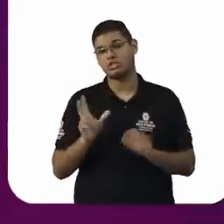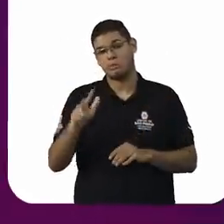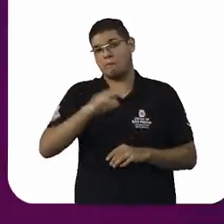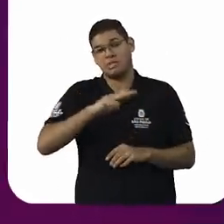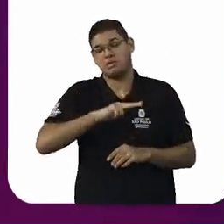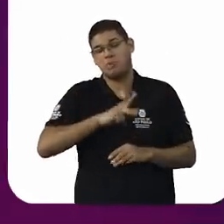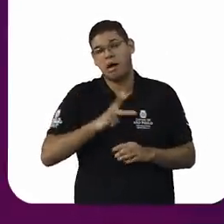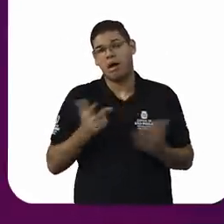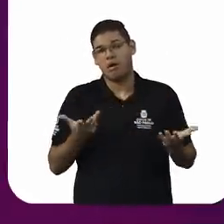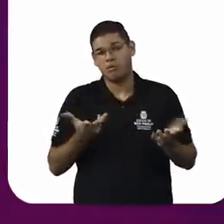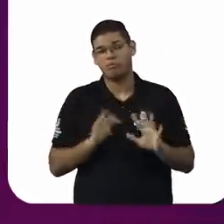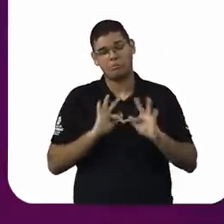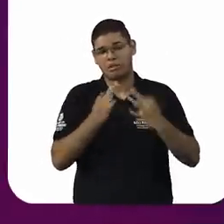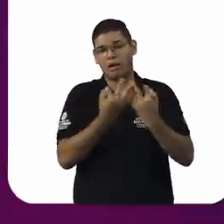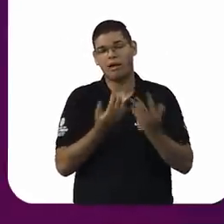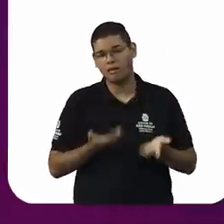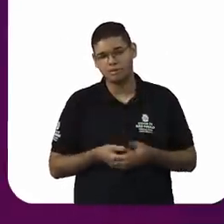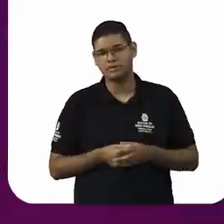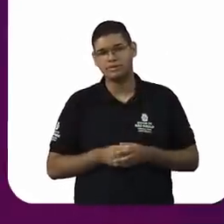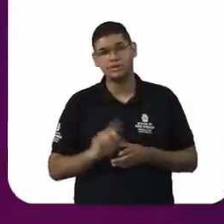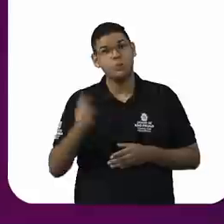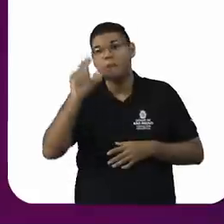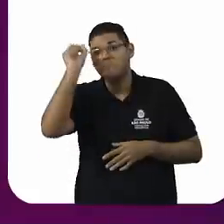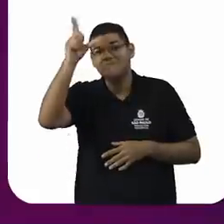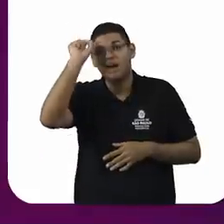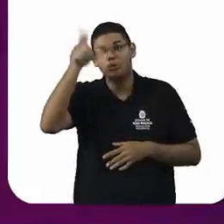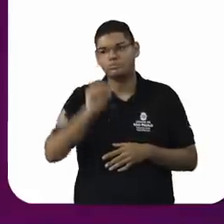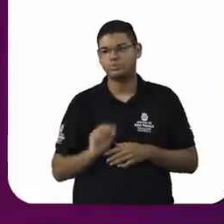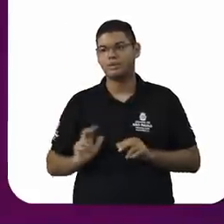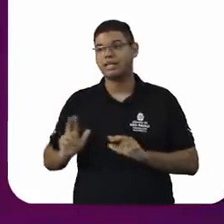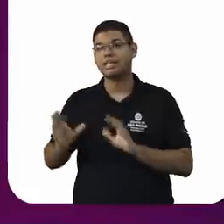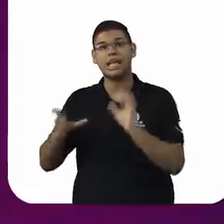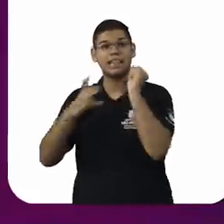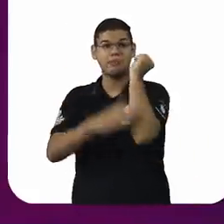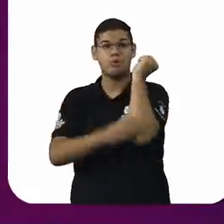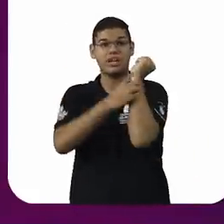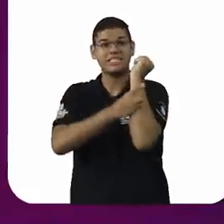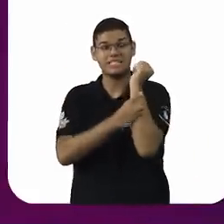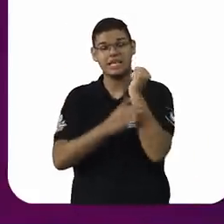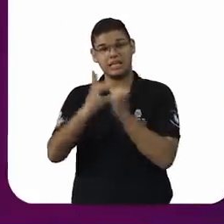individual. Não é uma cultura que defende a democracia.